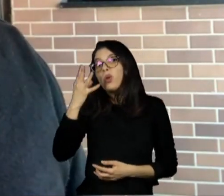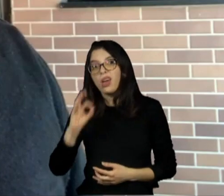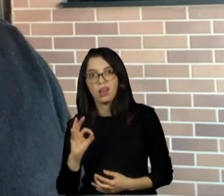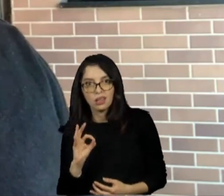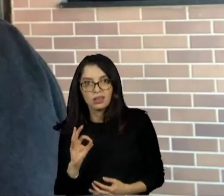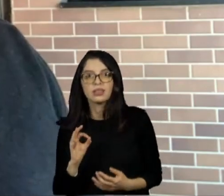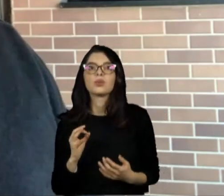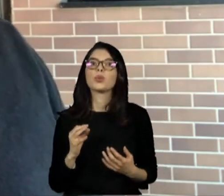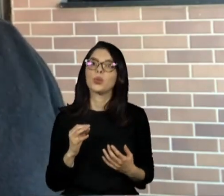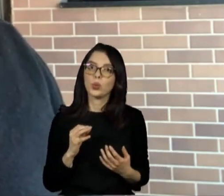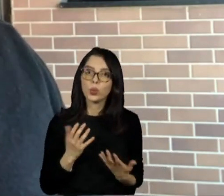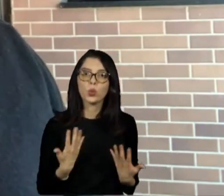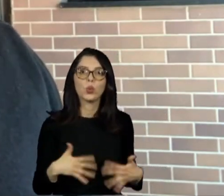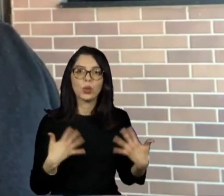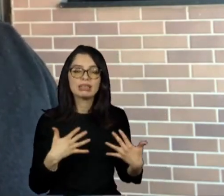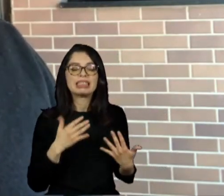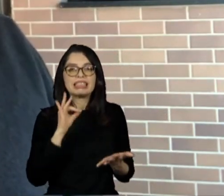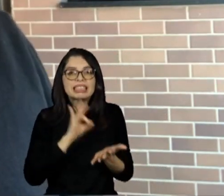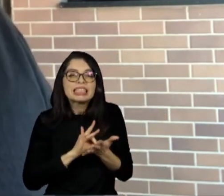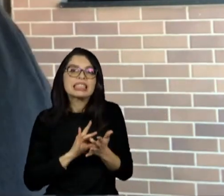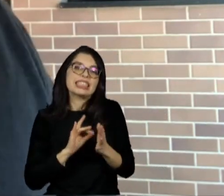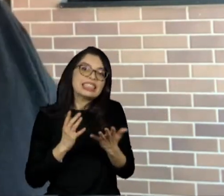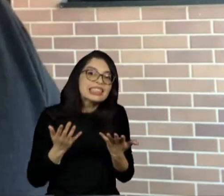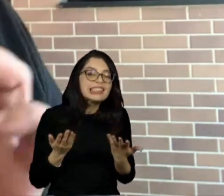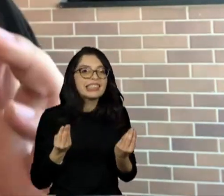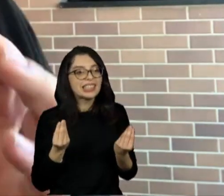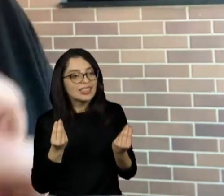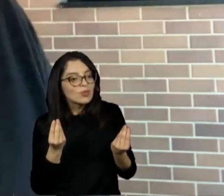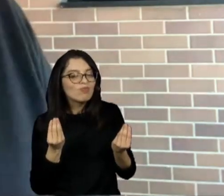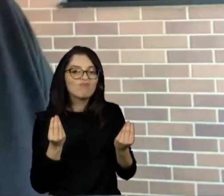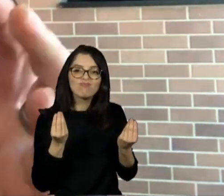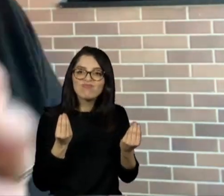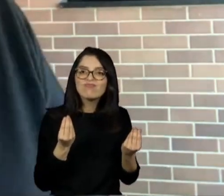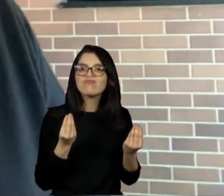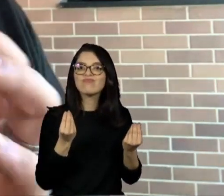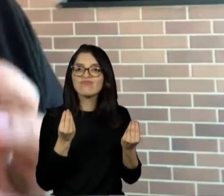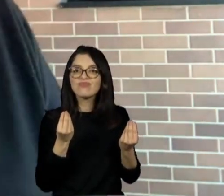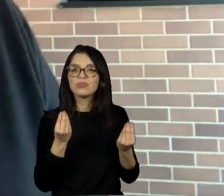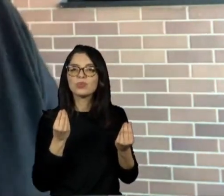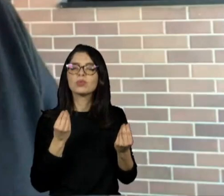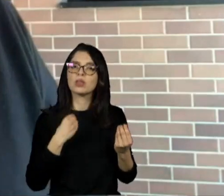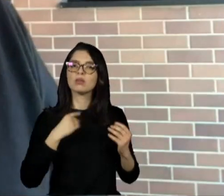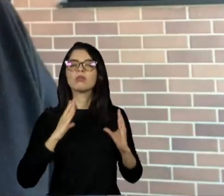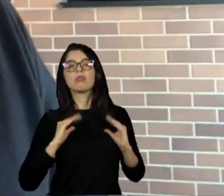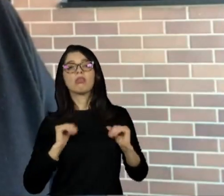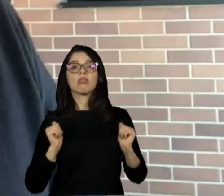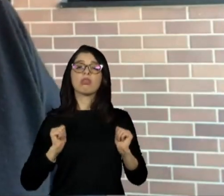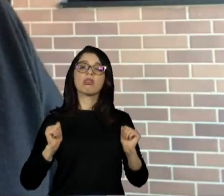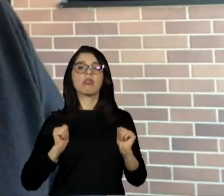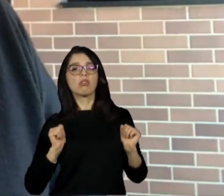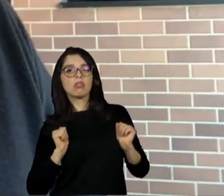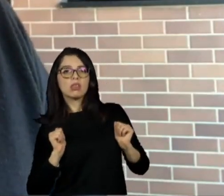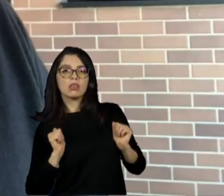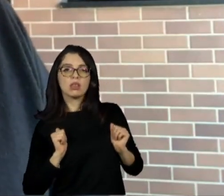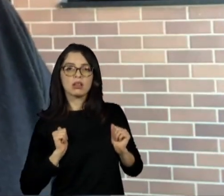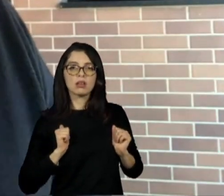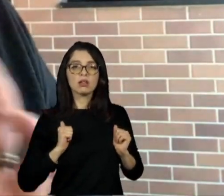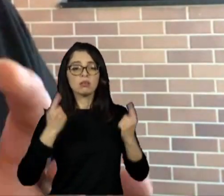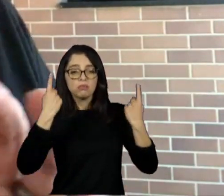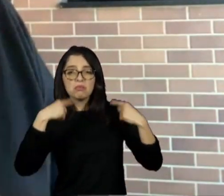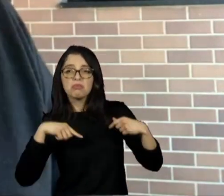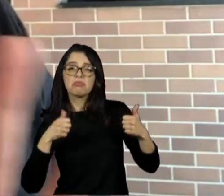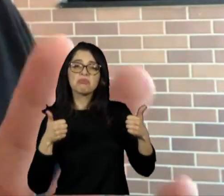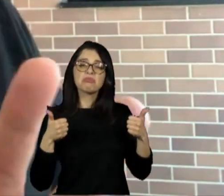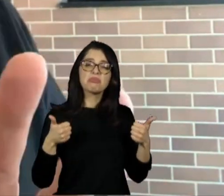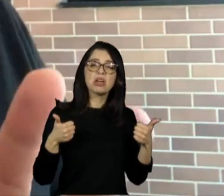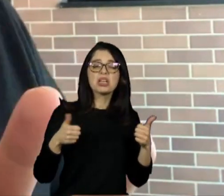Então, de certa maneira, eu criei algumas situações de comodismo com a minha situação física e que